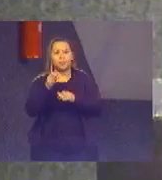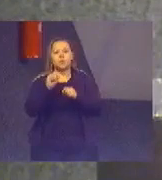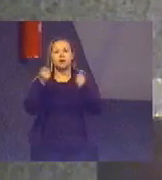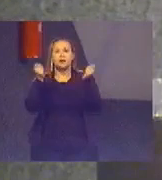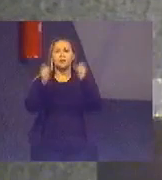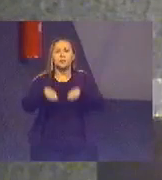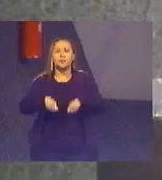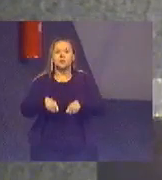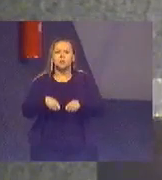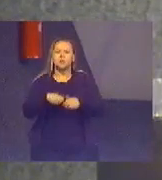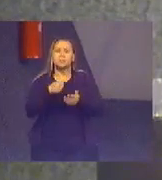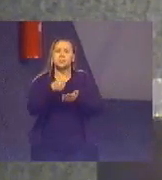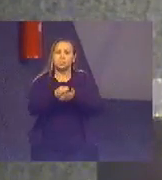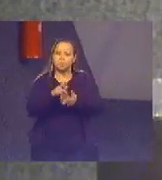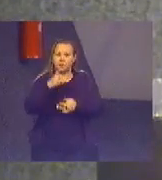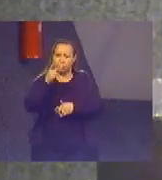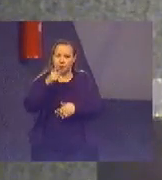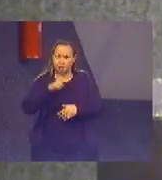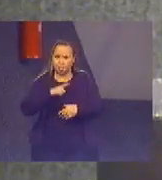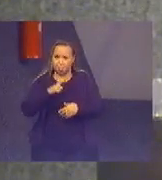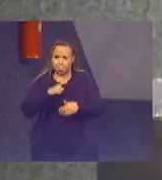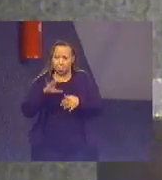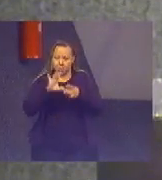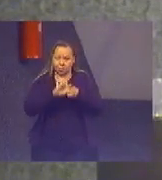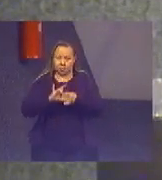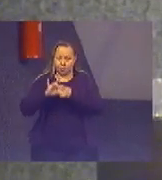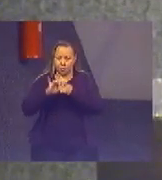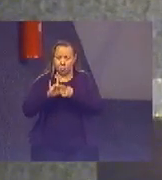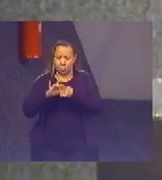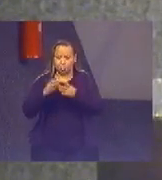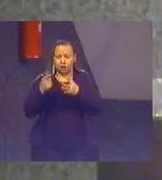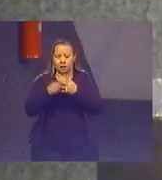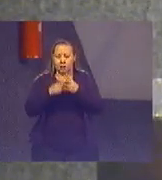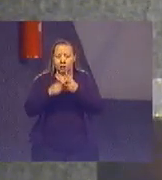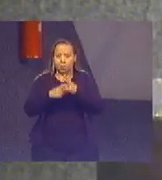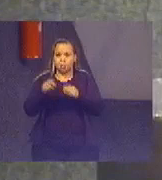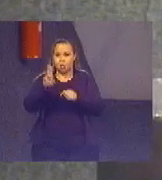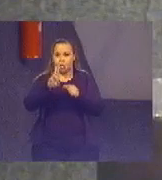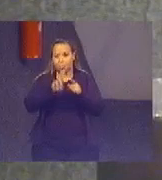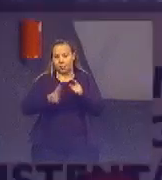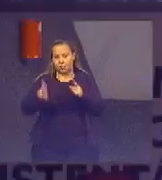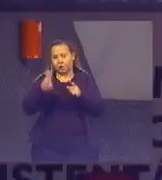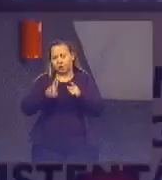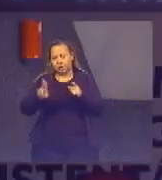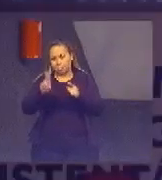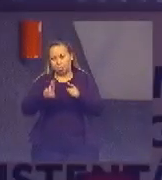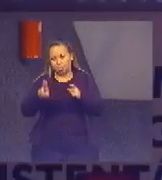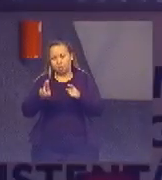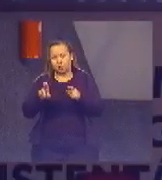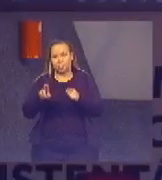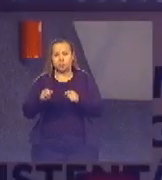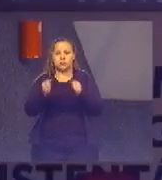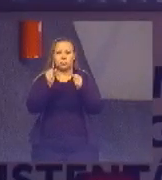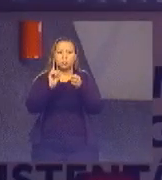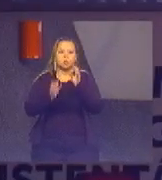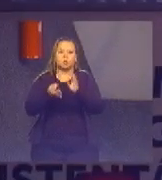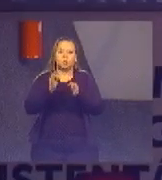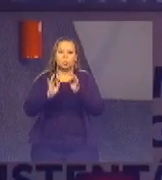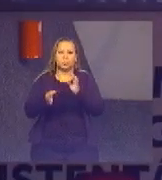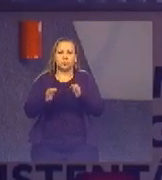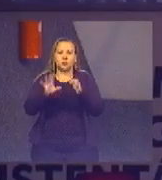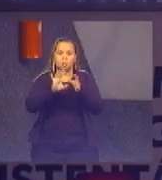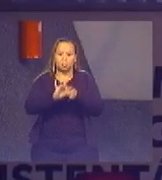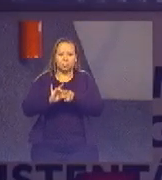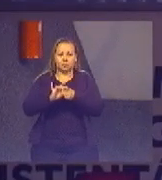afirmar que existe uma ponte entre as universidades e o Poder Judiciário para o cumprimento da Agenda 2030? Quais são os